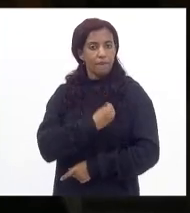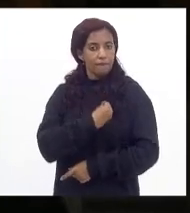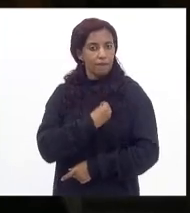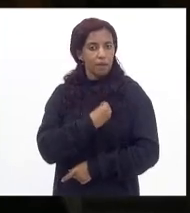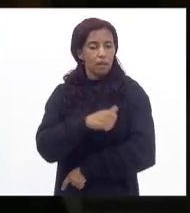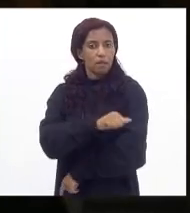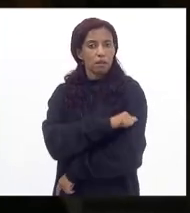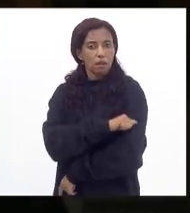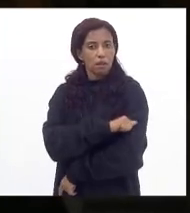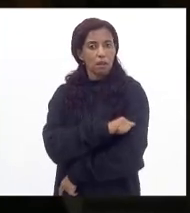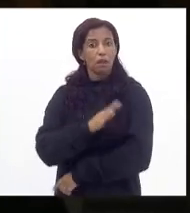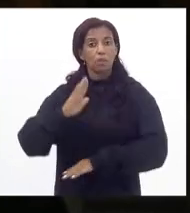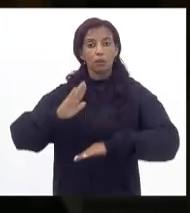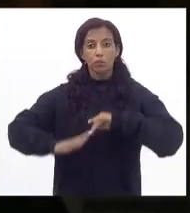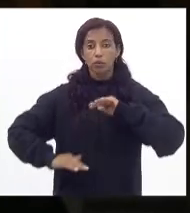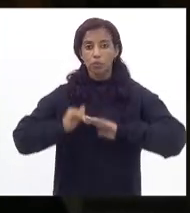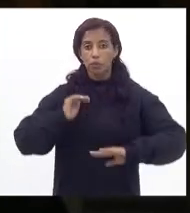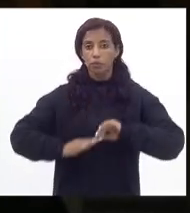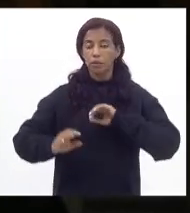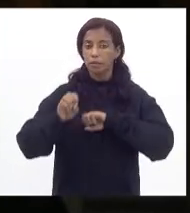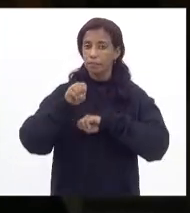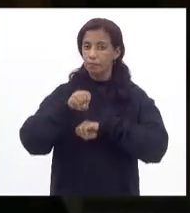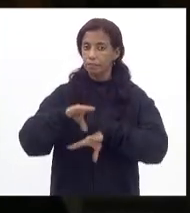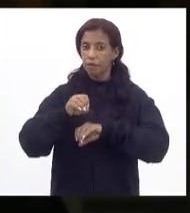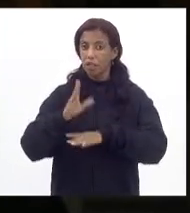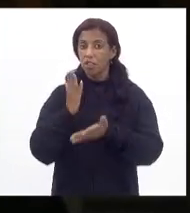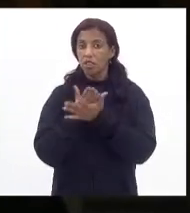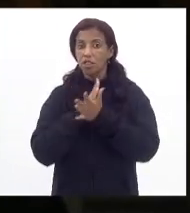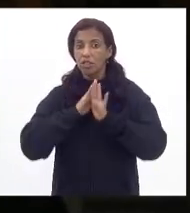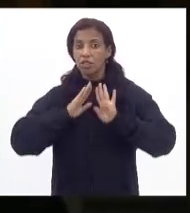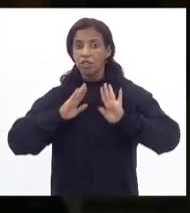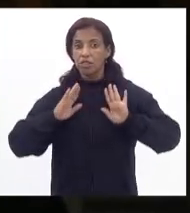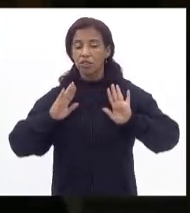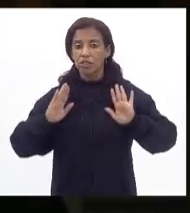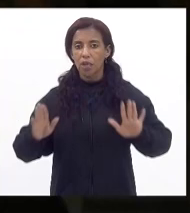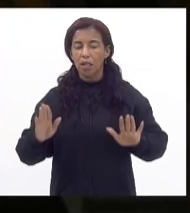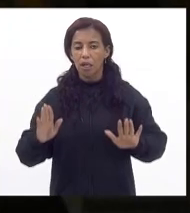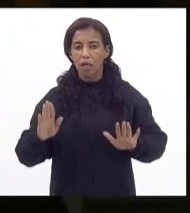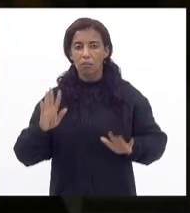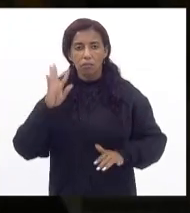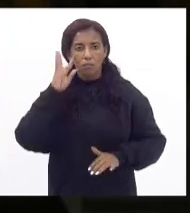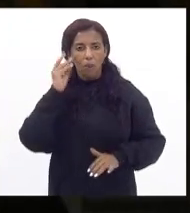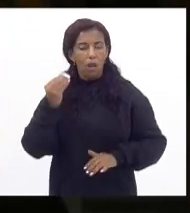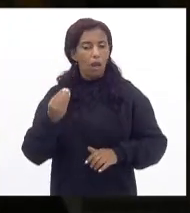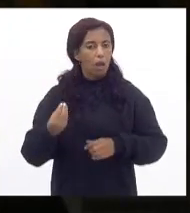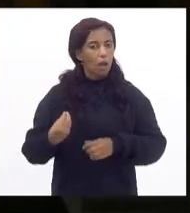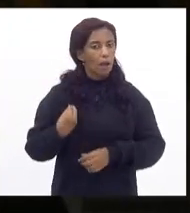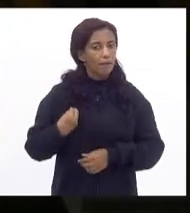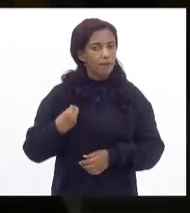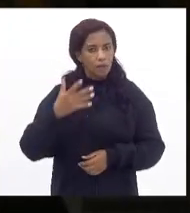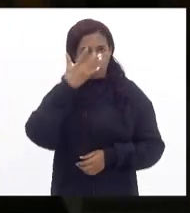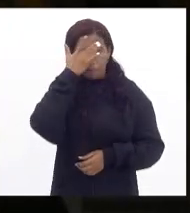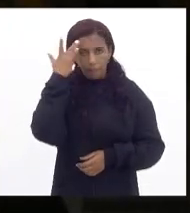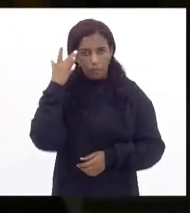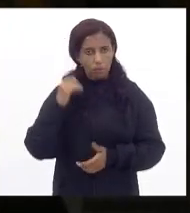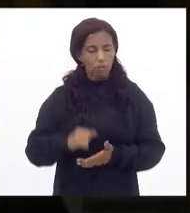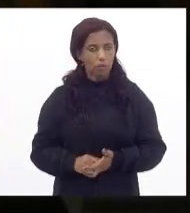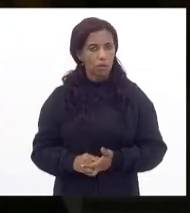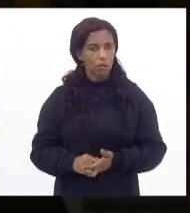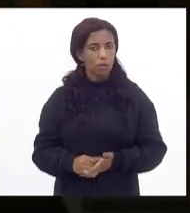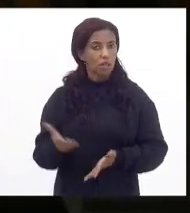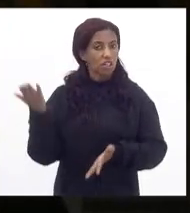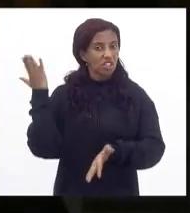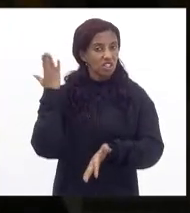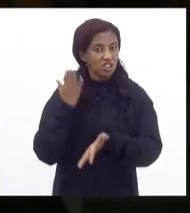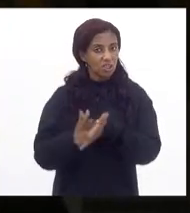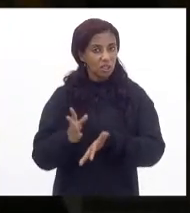estudantes e para os profissionais de educação chega de improviso com a vida da população chega de